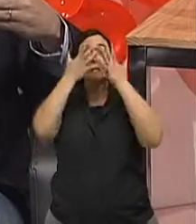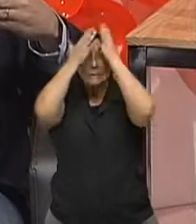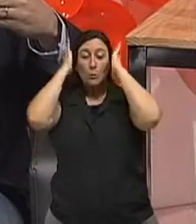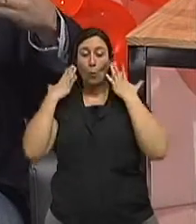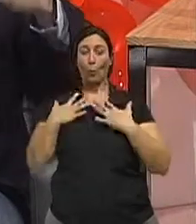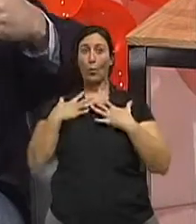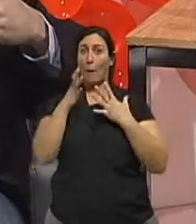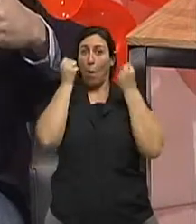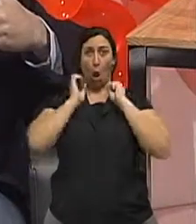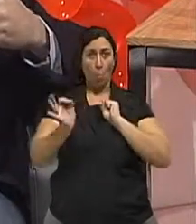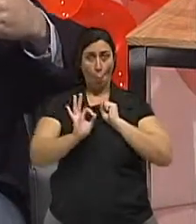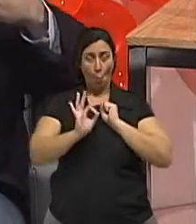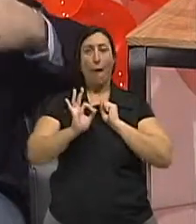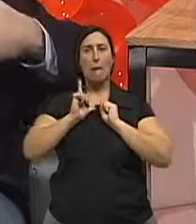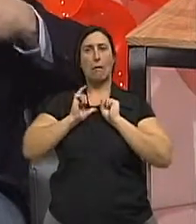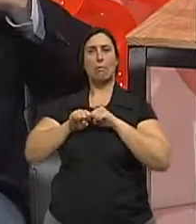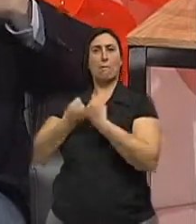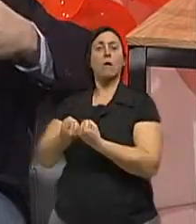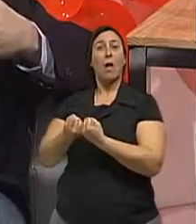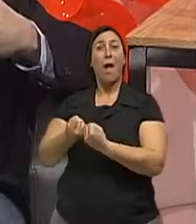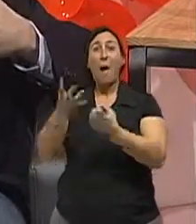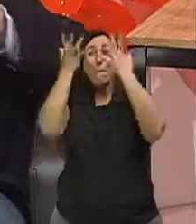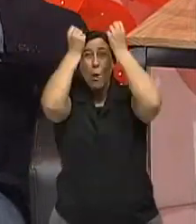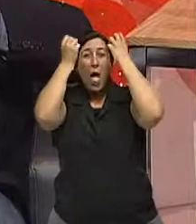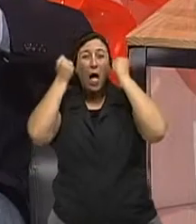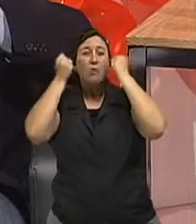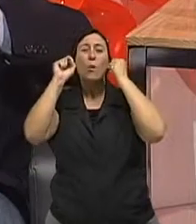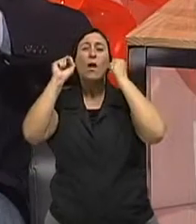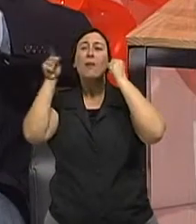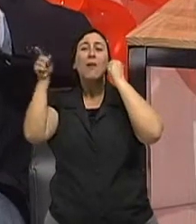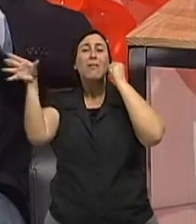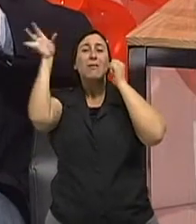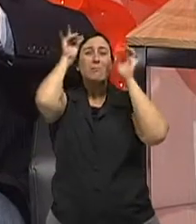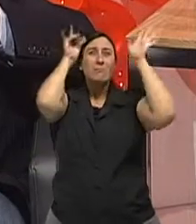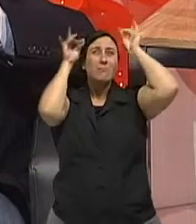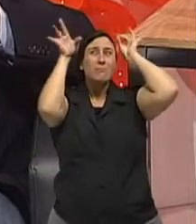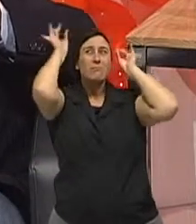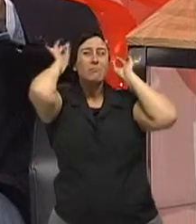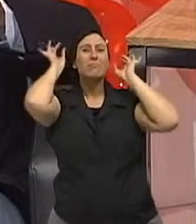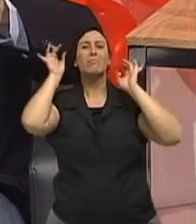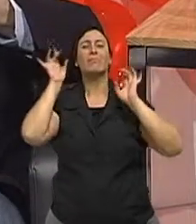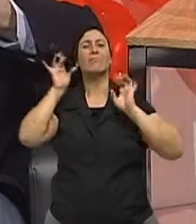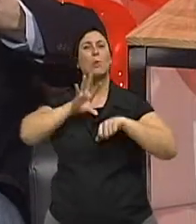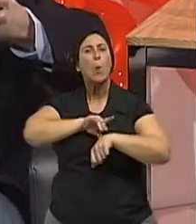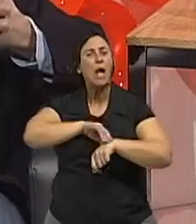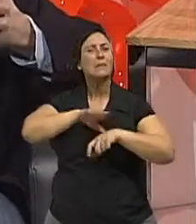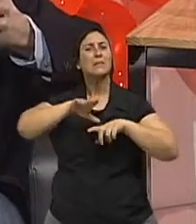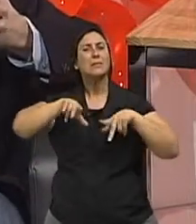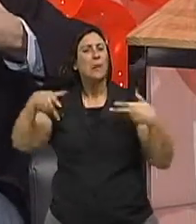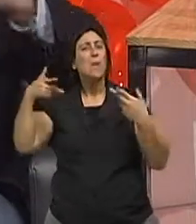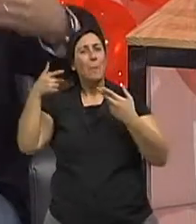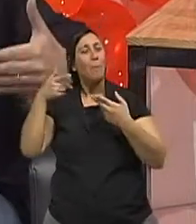aí, baixa a imunidade e a bactéria que está sempre em contato com a gente, só que ela está em